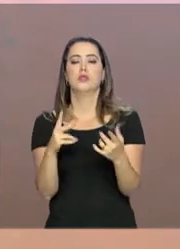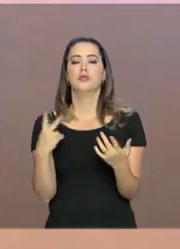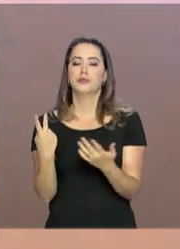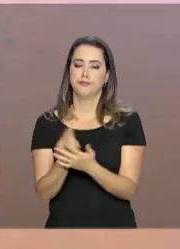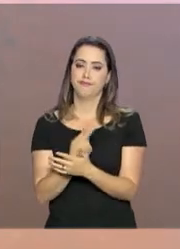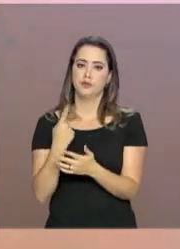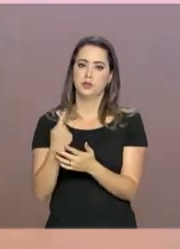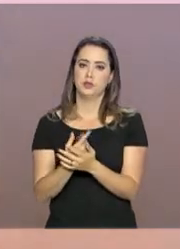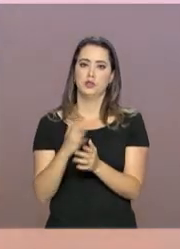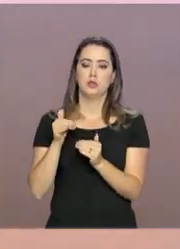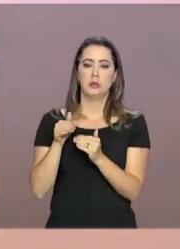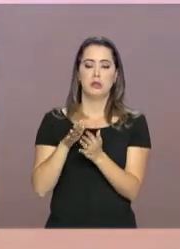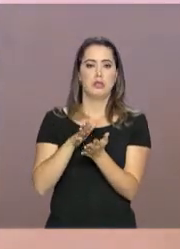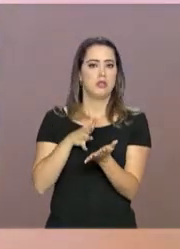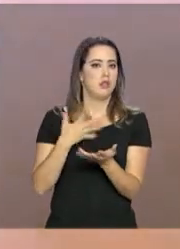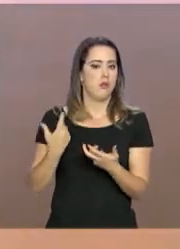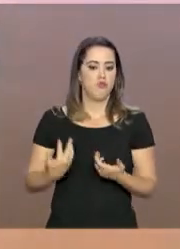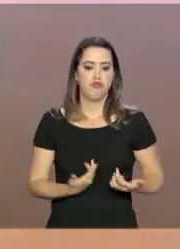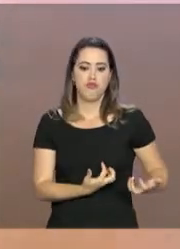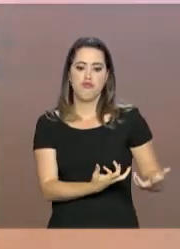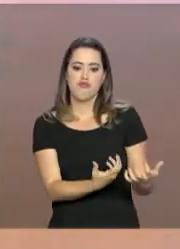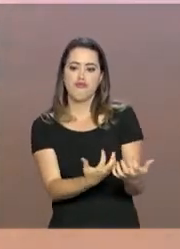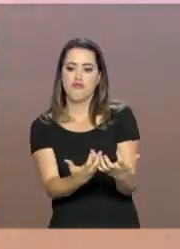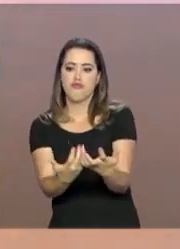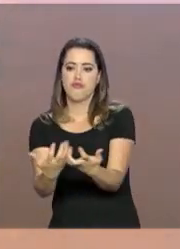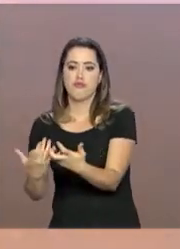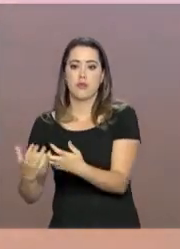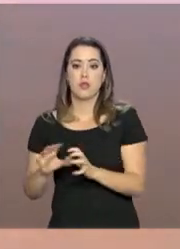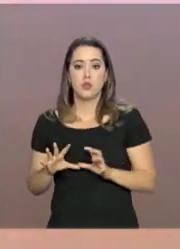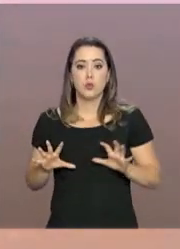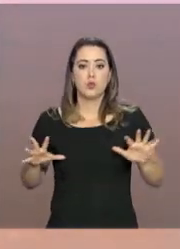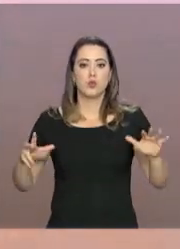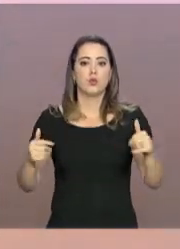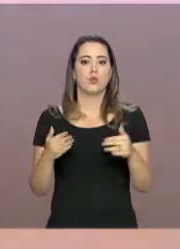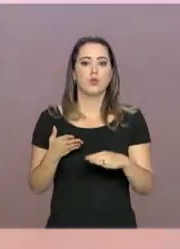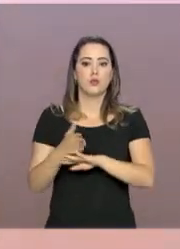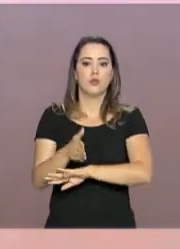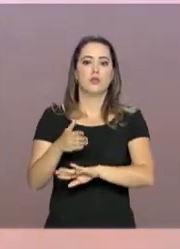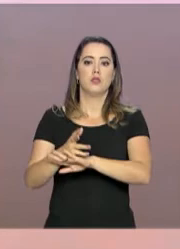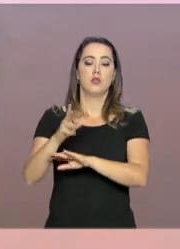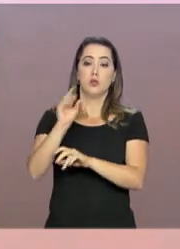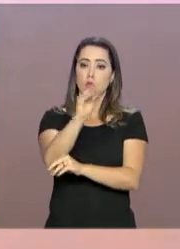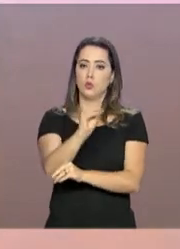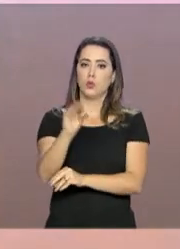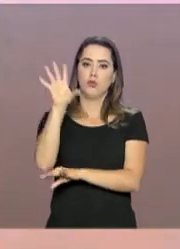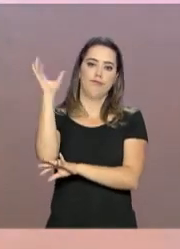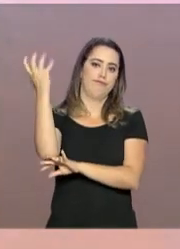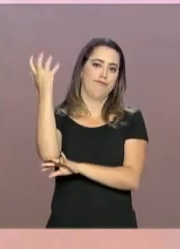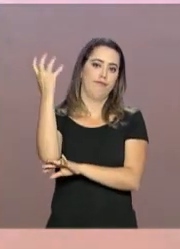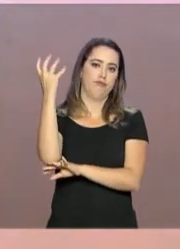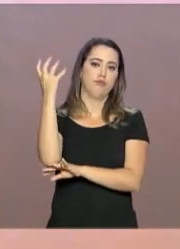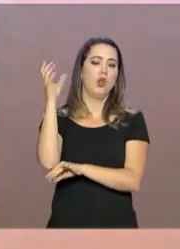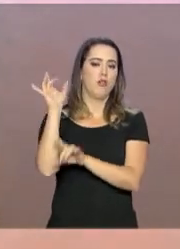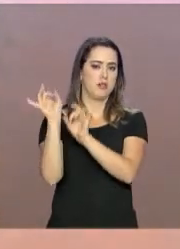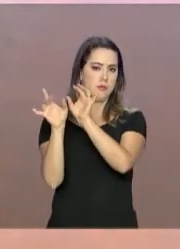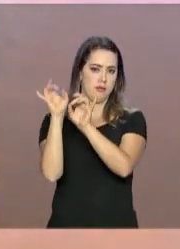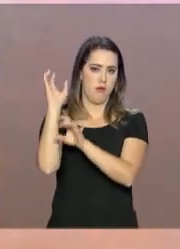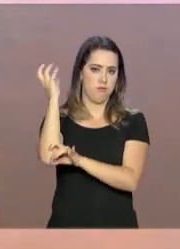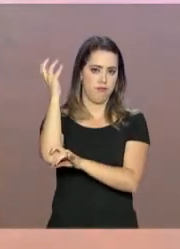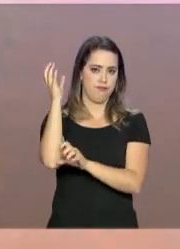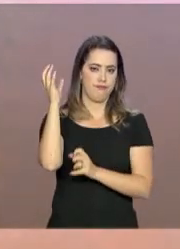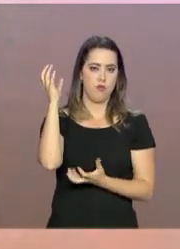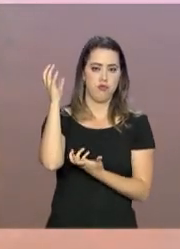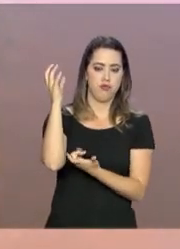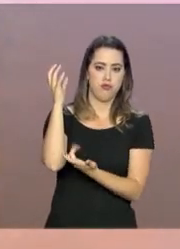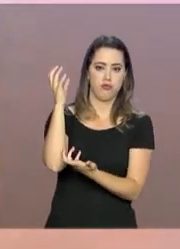sair daqui dessa área periférica, de fora da estação para dentro da estação. Então a gente ano a ano vai reduzindo esse material e aí